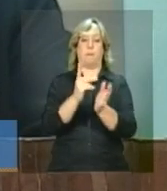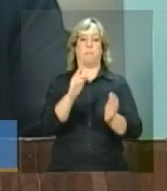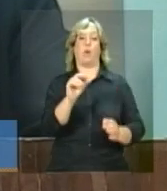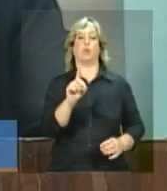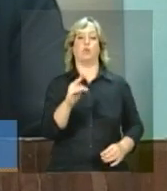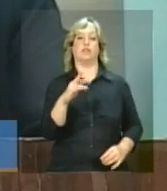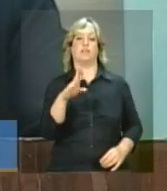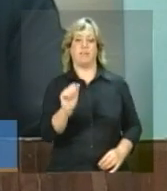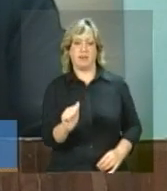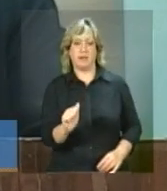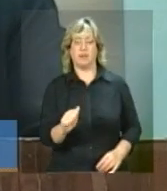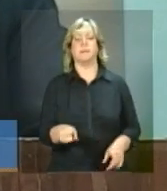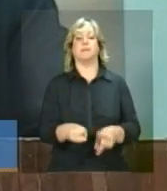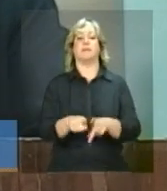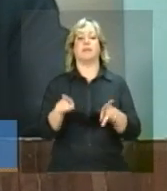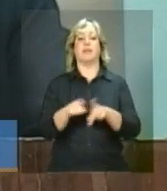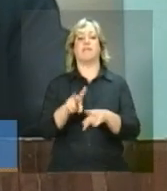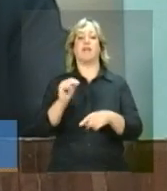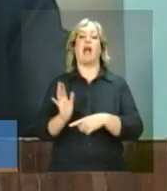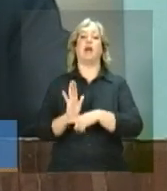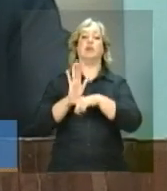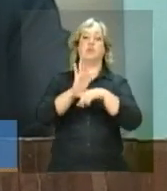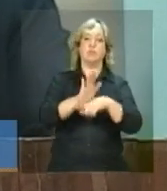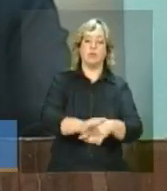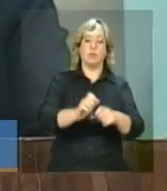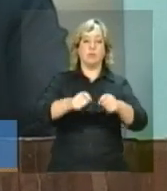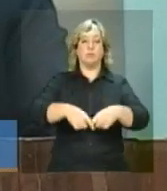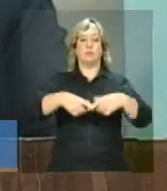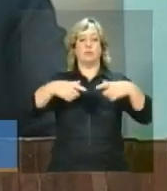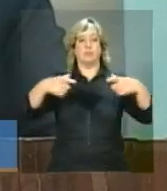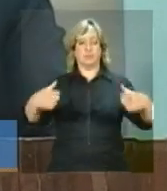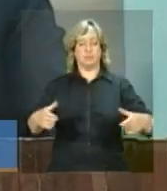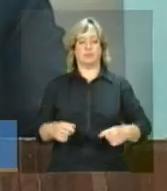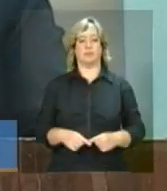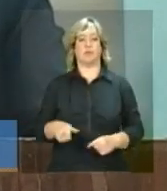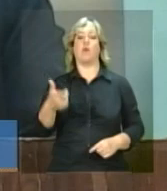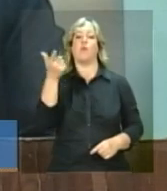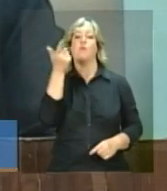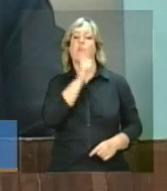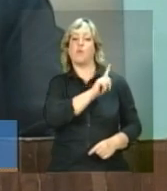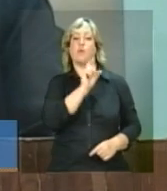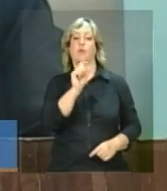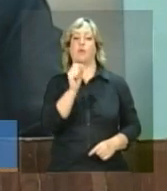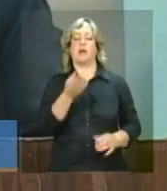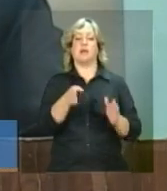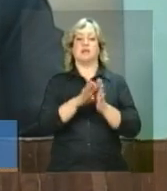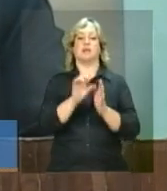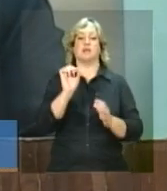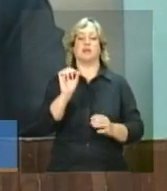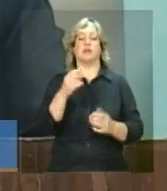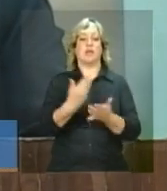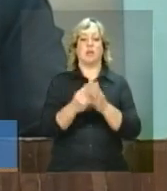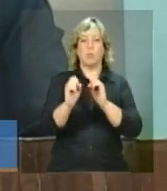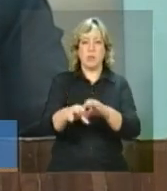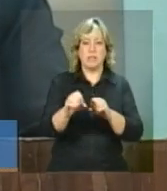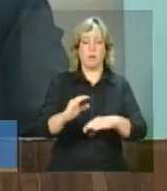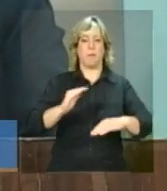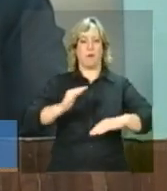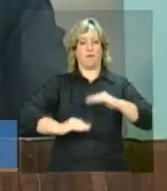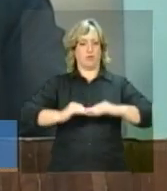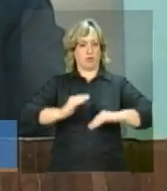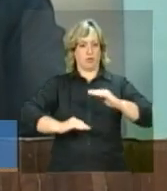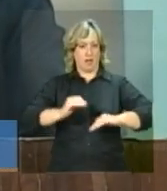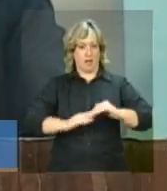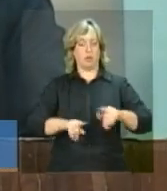apoiar especialmente a expansão do acesso à educação profissional e também